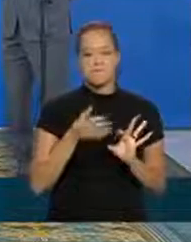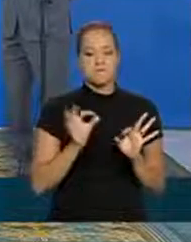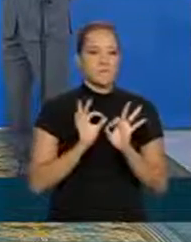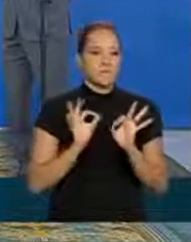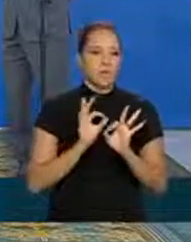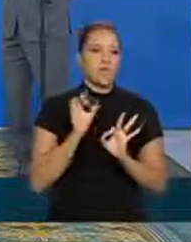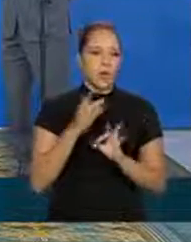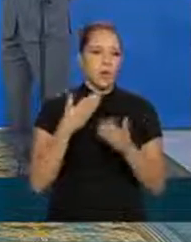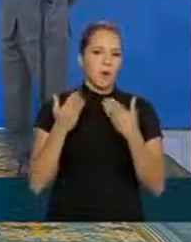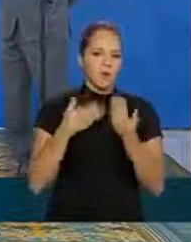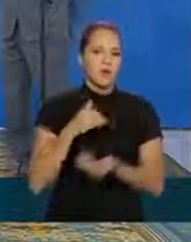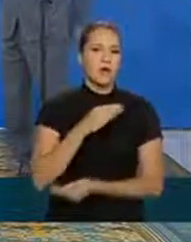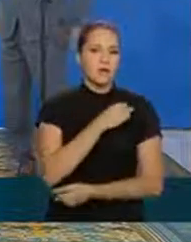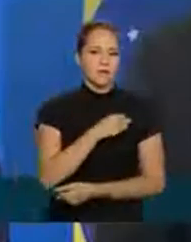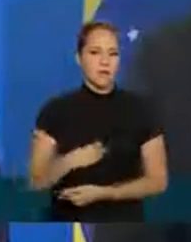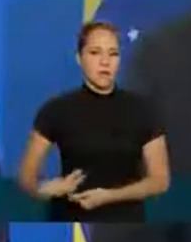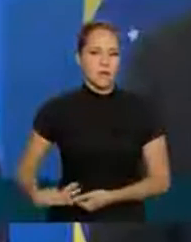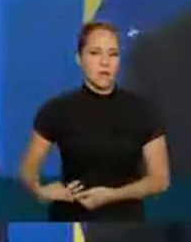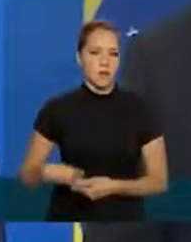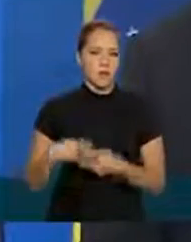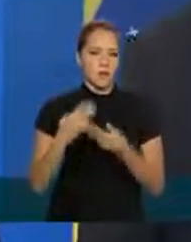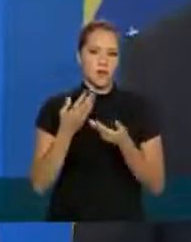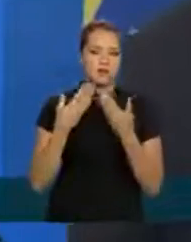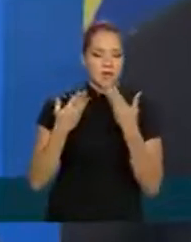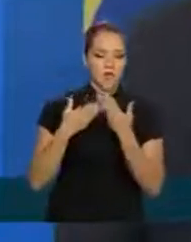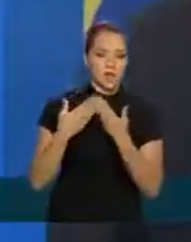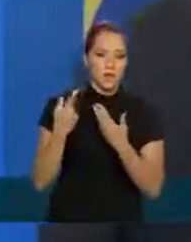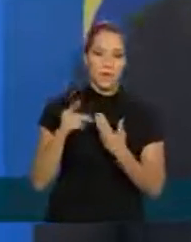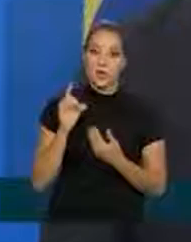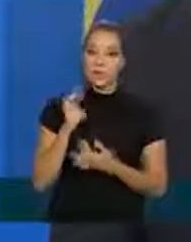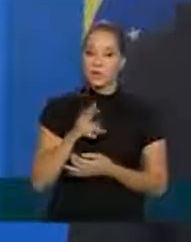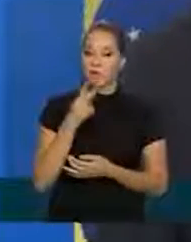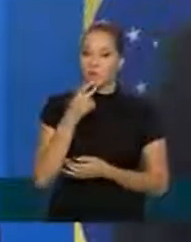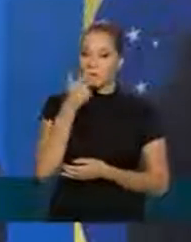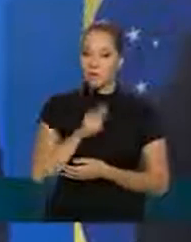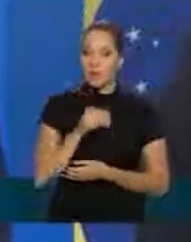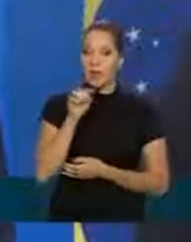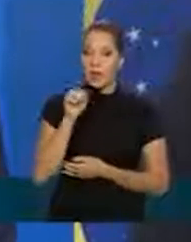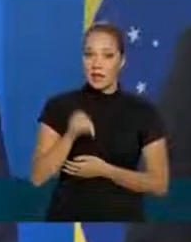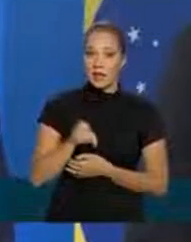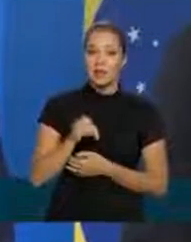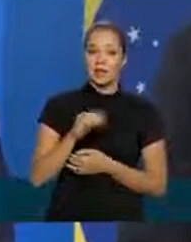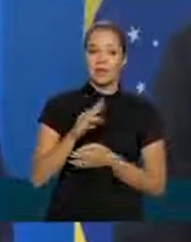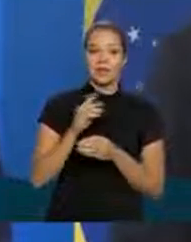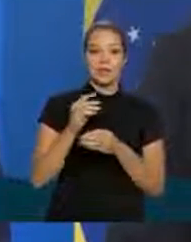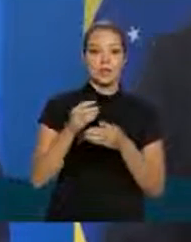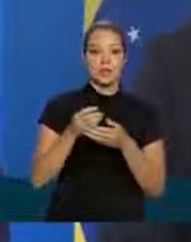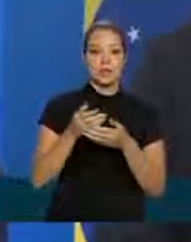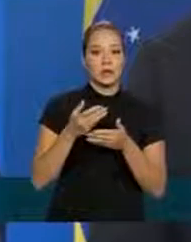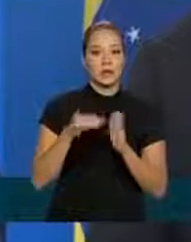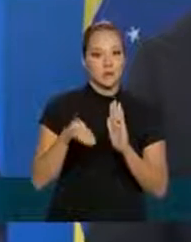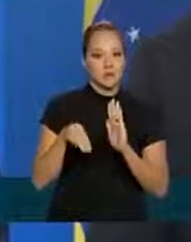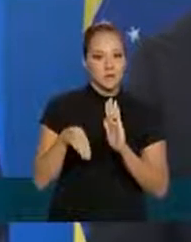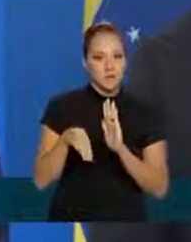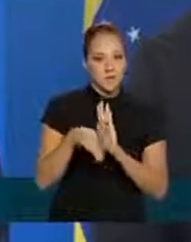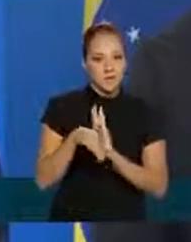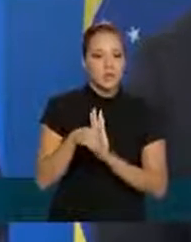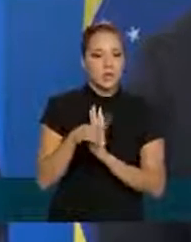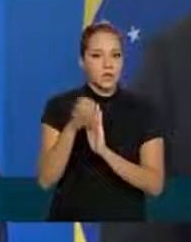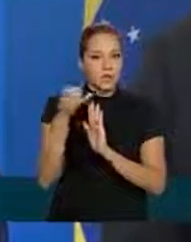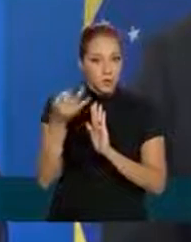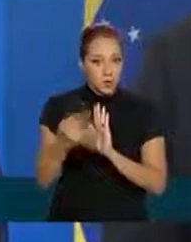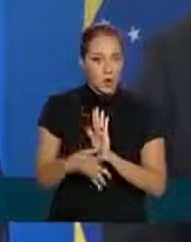não sei vou conversar converso com ele mas de novo essa medida que o Roberto e o Montesano estão